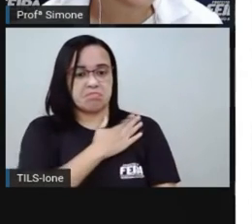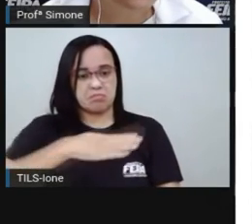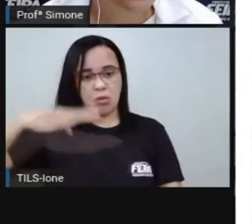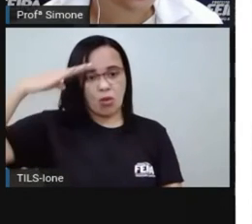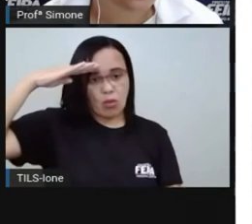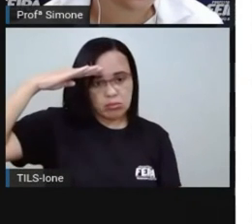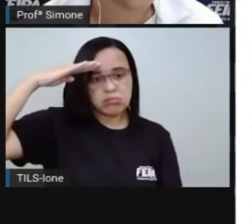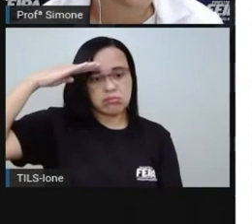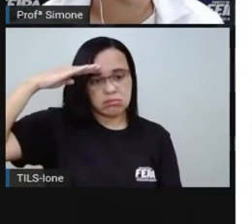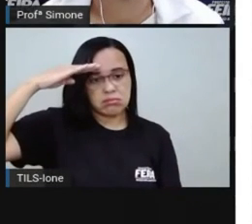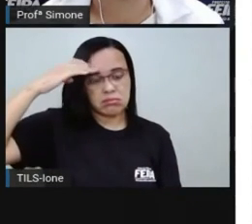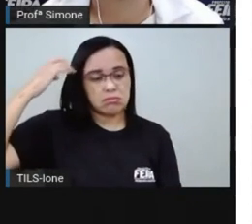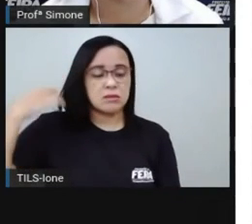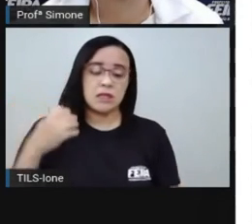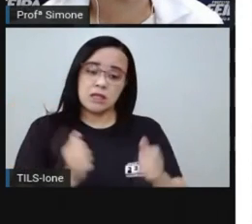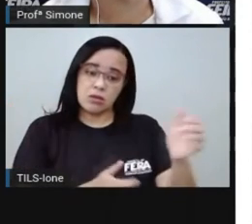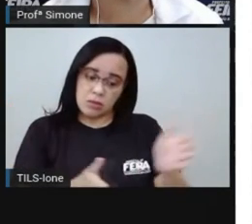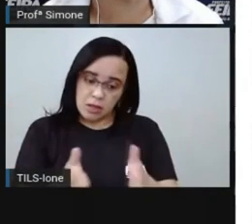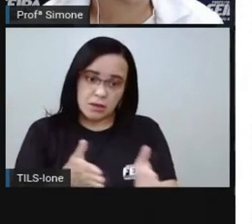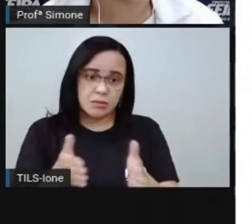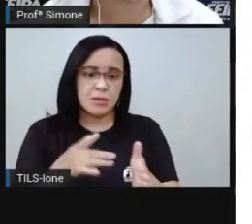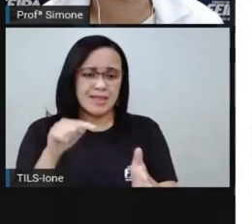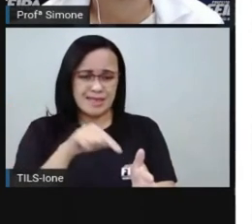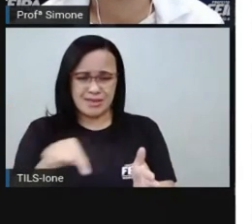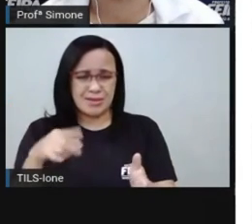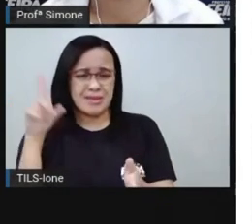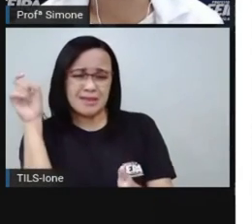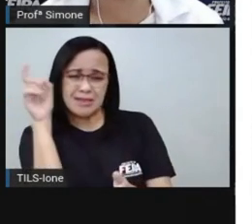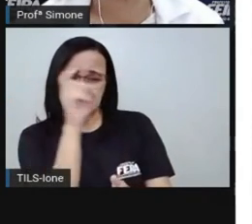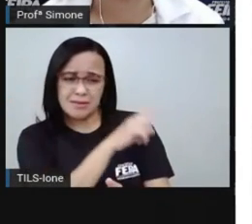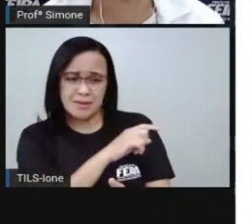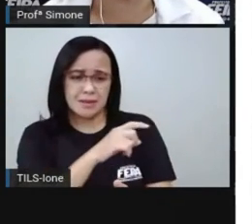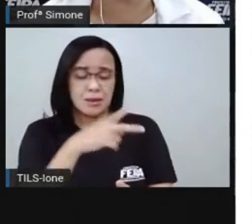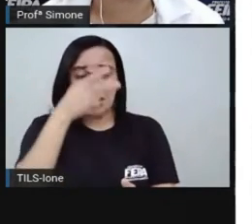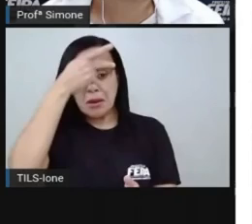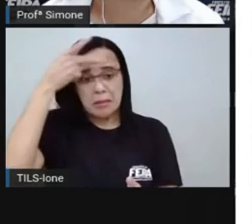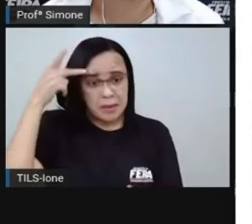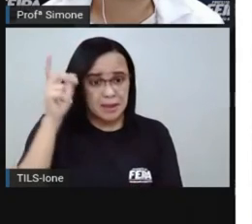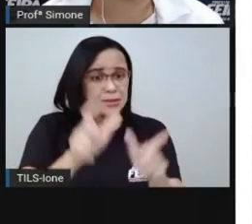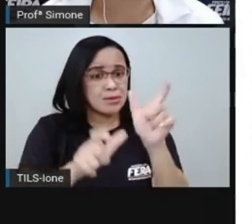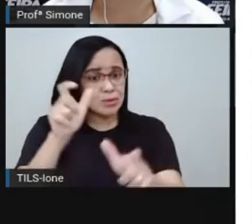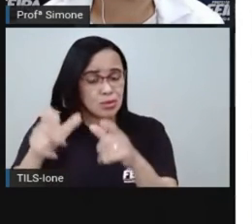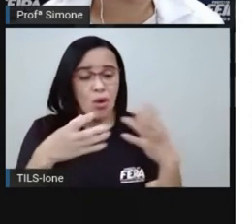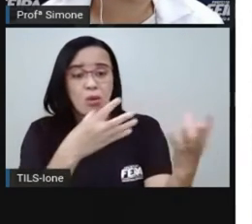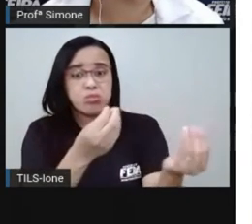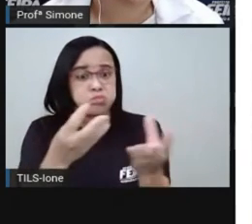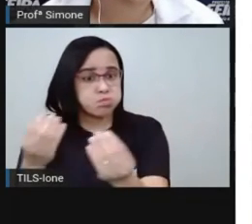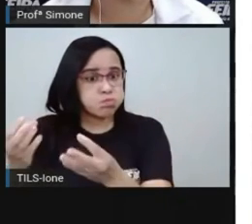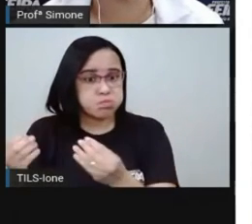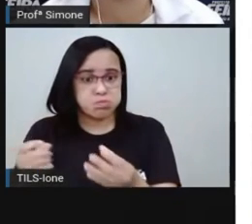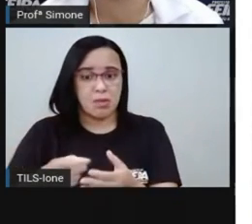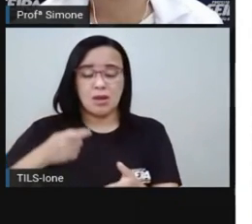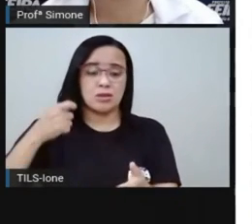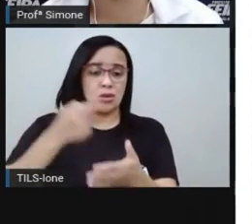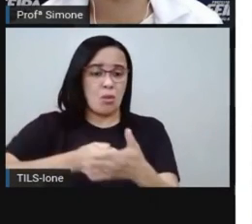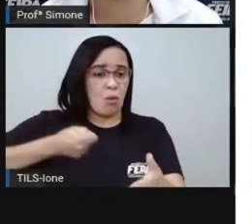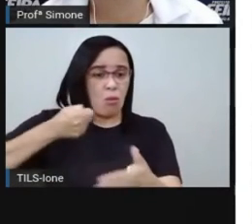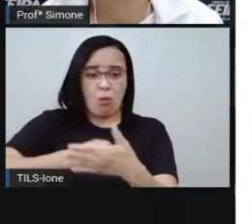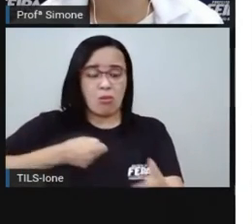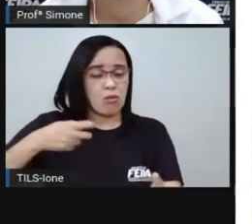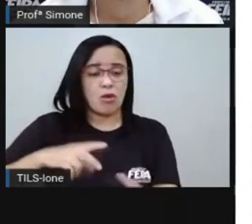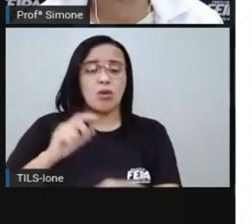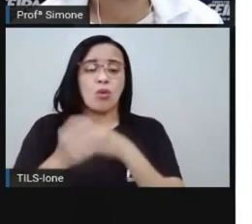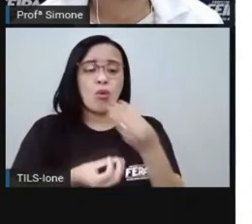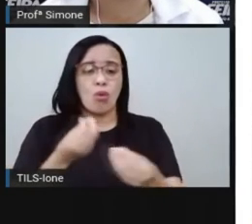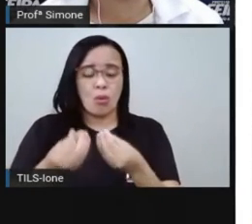porões sofreram torturas e até hoje a gente tem pessoas desaparecidas em função